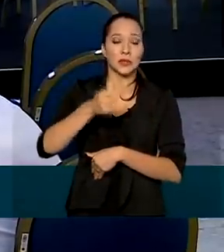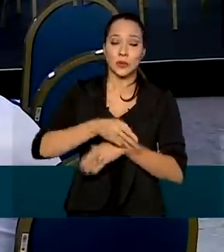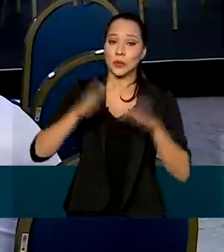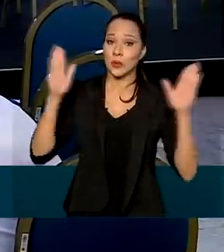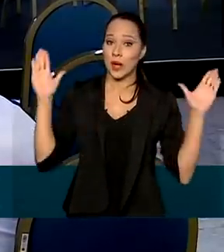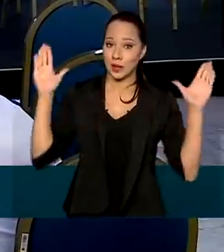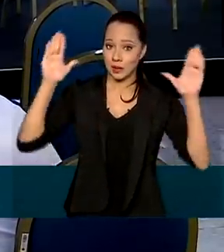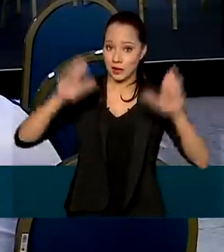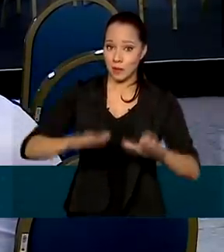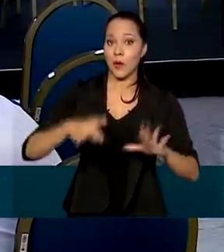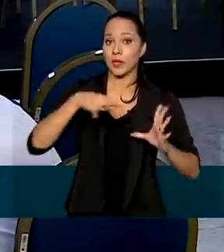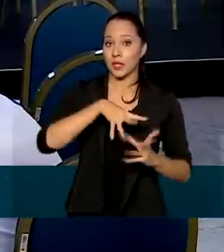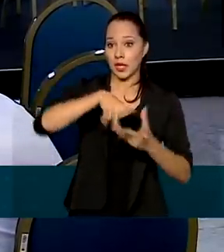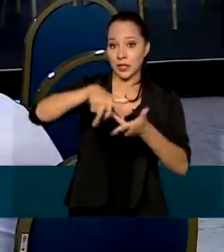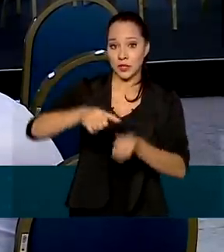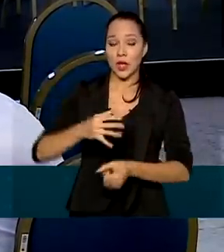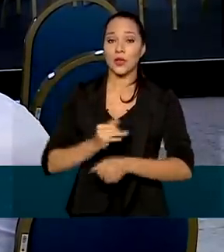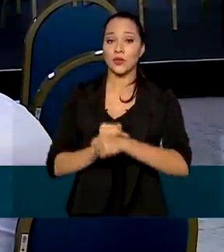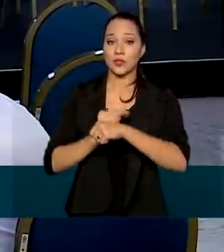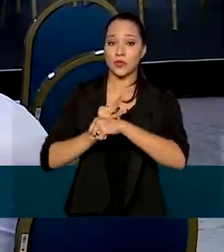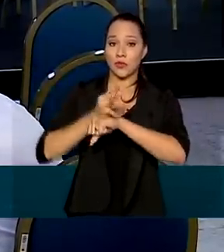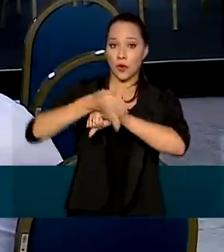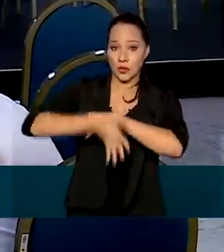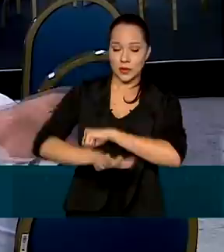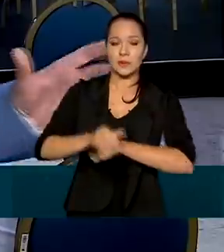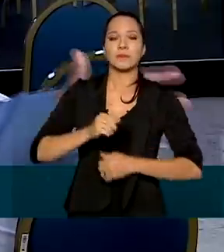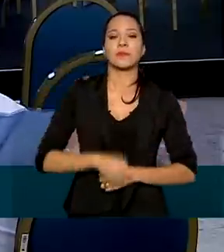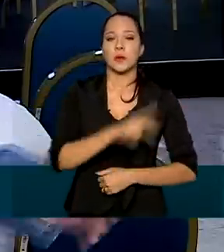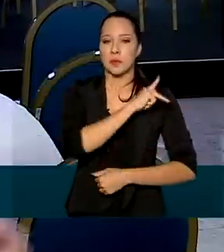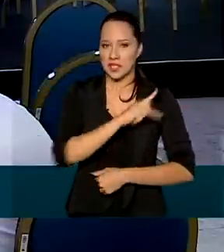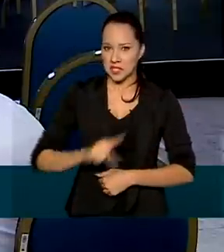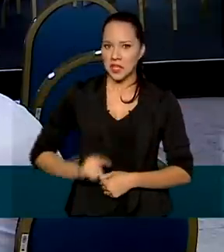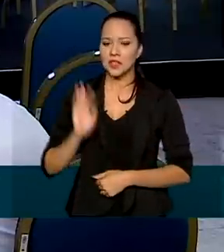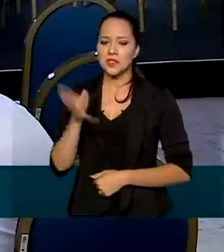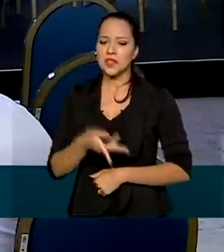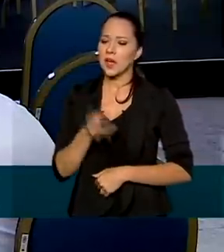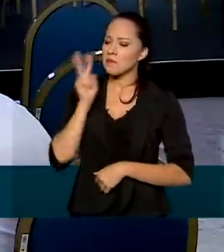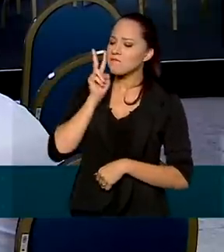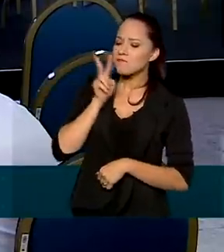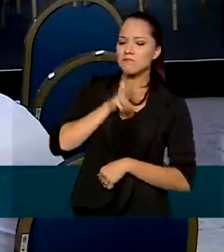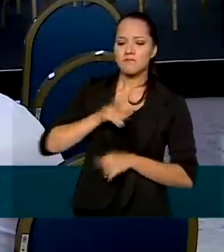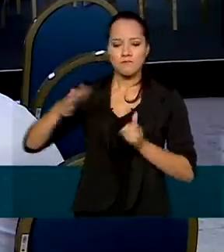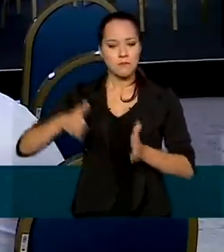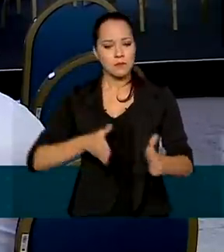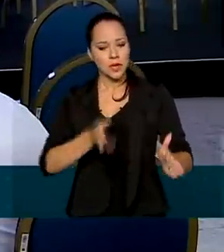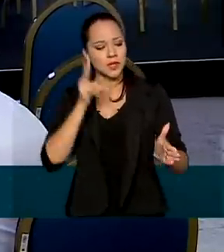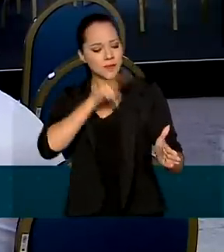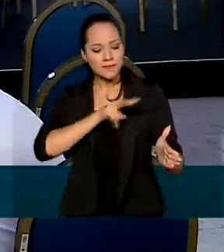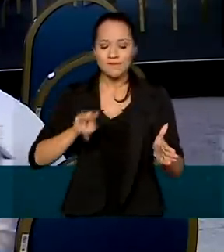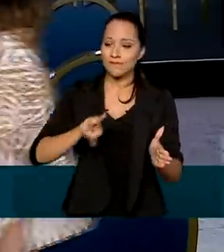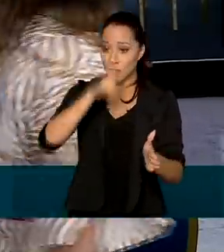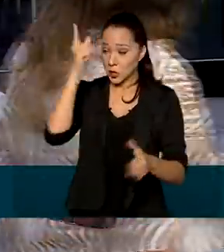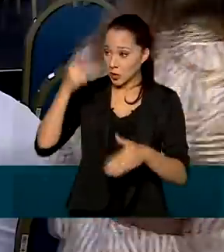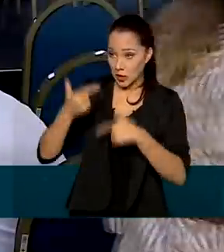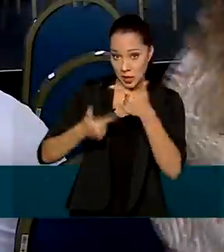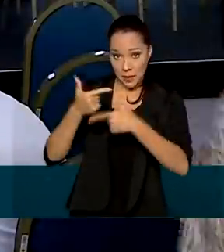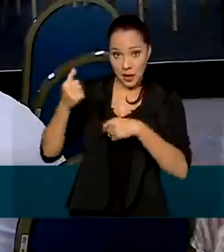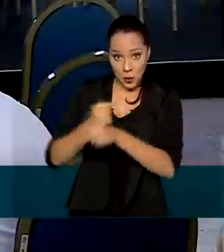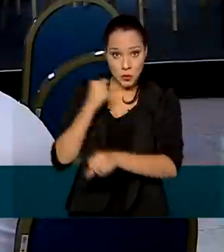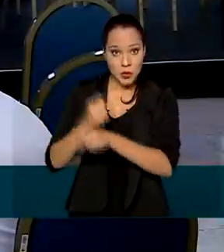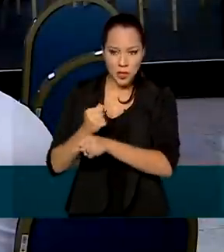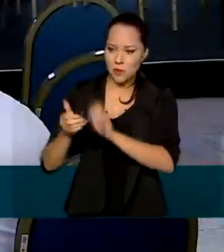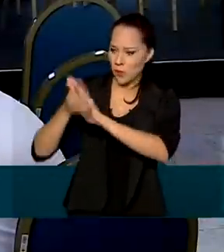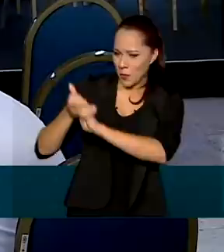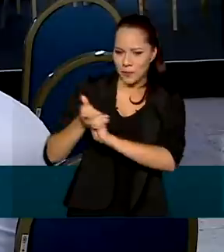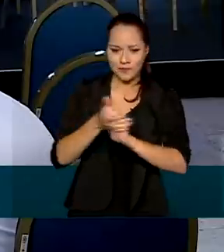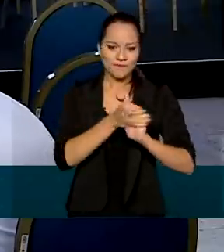Aeroporto Internacional de Foz do Iguaçu. O presidente já esteve na pista cumprimentando os operários que participaram dessa obra. Era